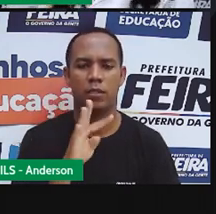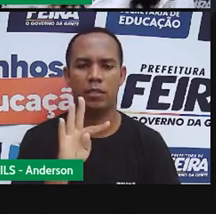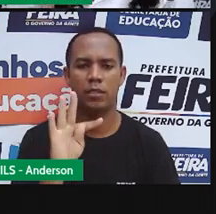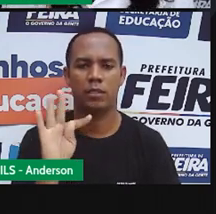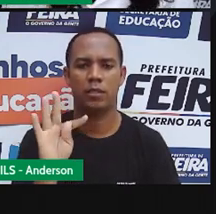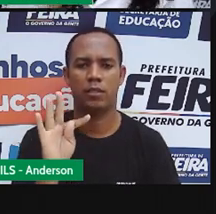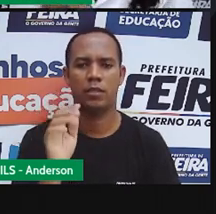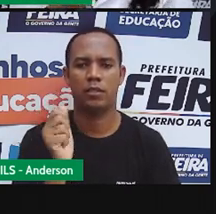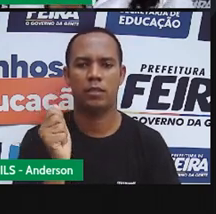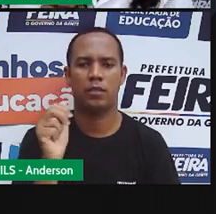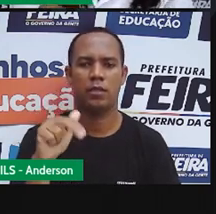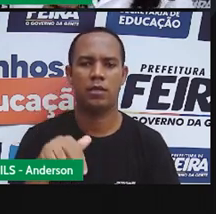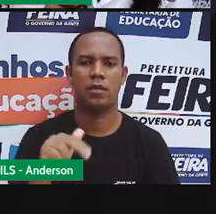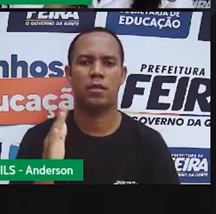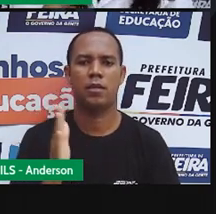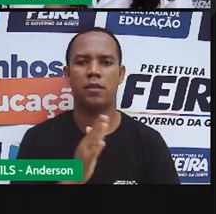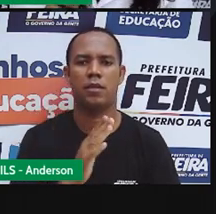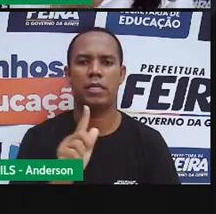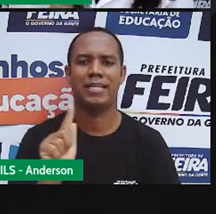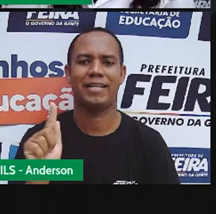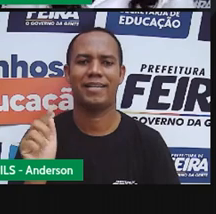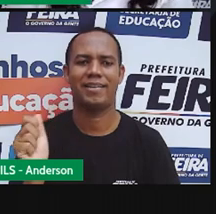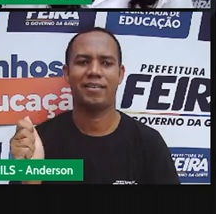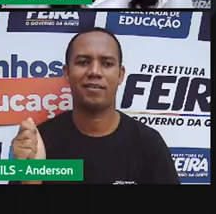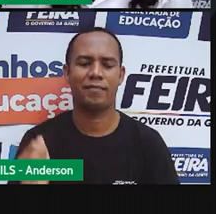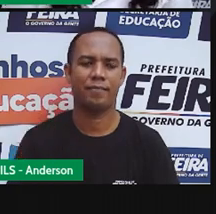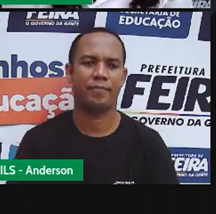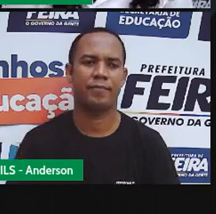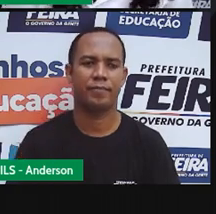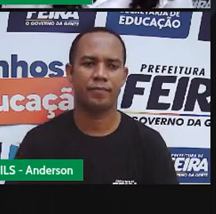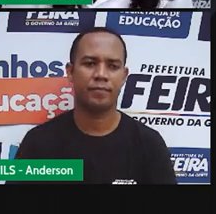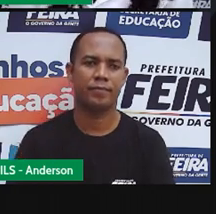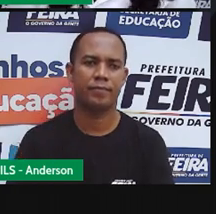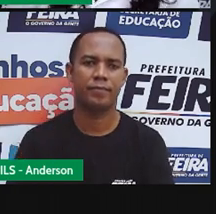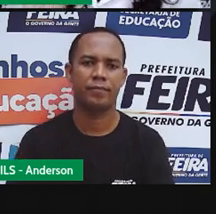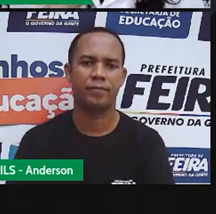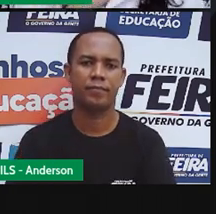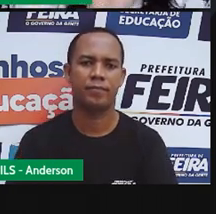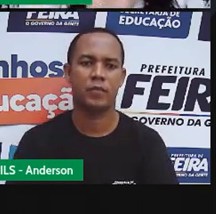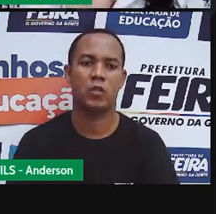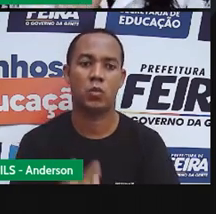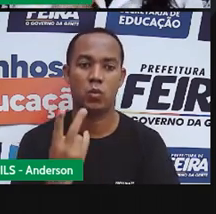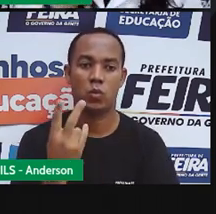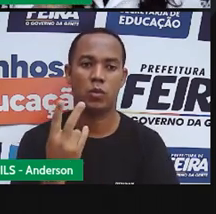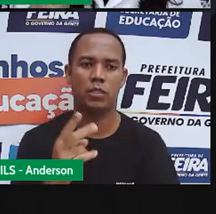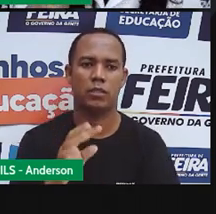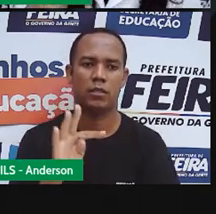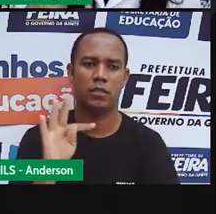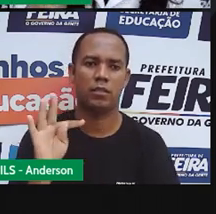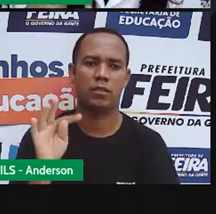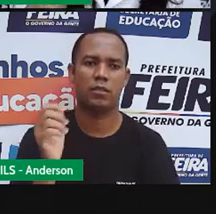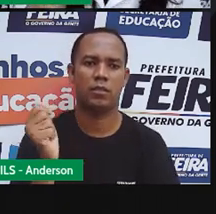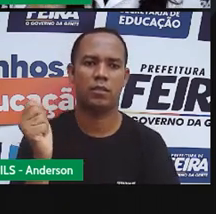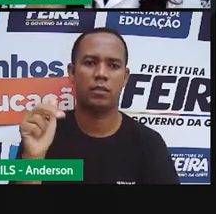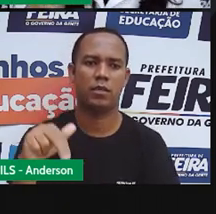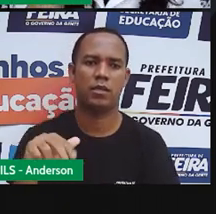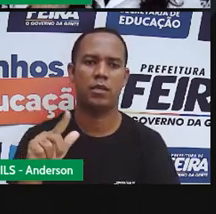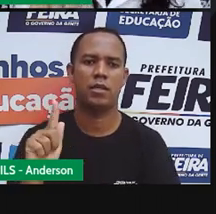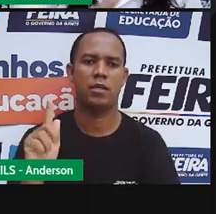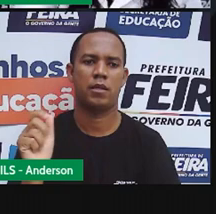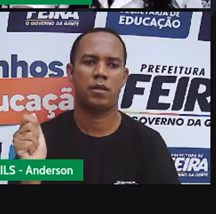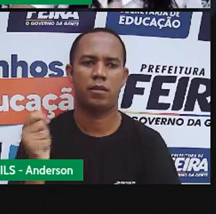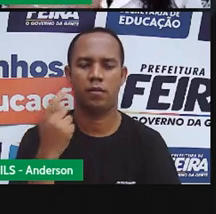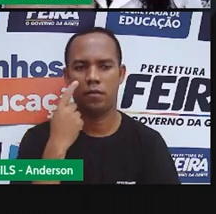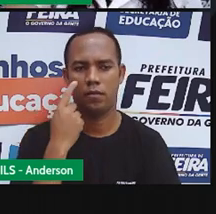Ango. tão fácil quando a gente usa os dedinhos no queixo, né? Para preparar as sílabas. Bate certinho a quantidade de